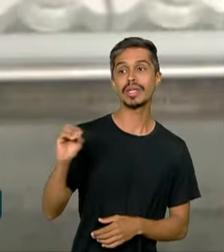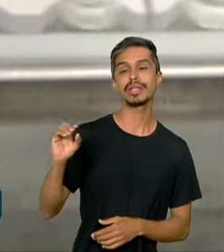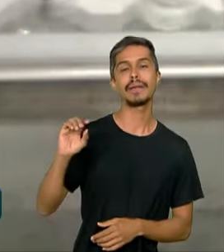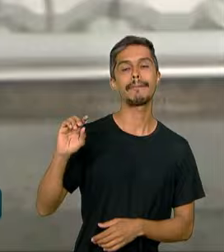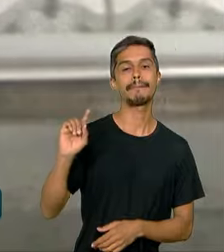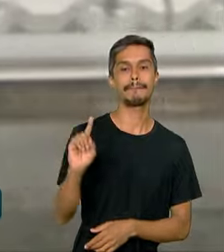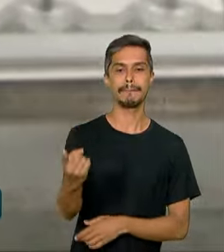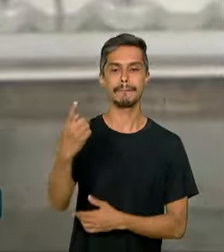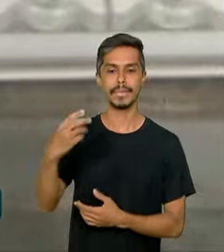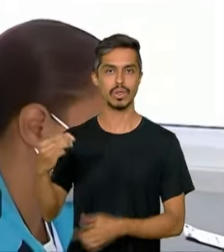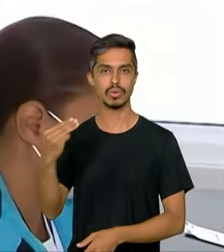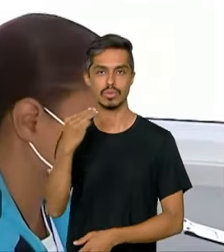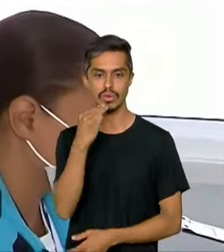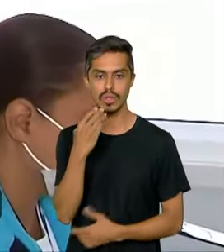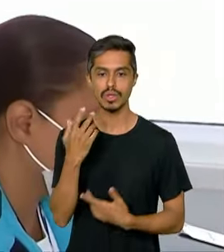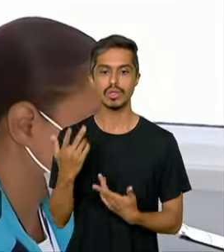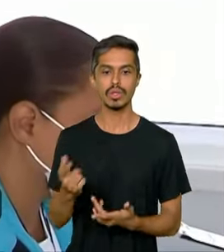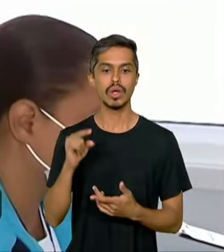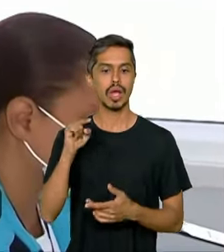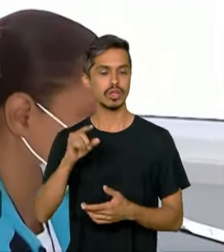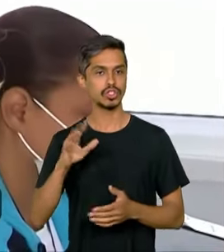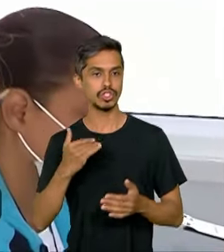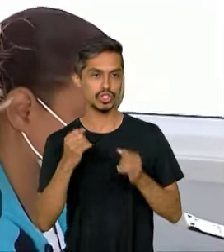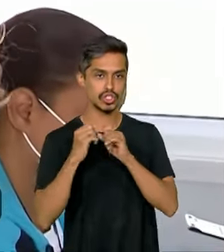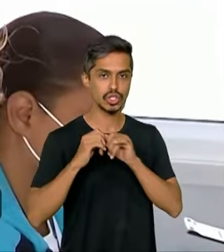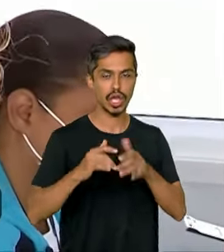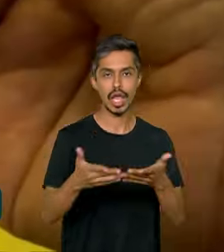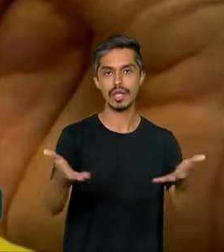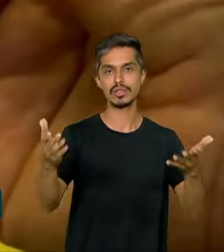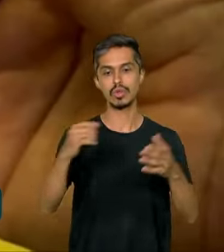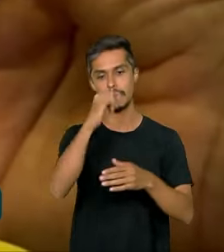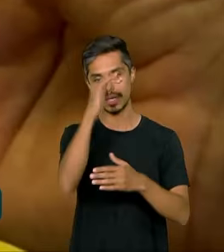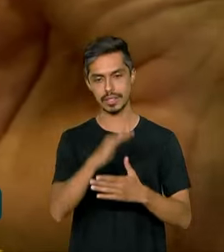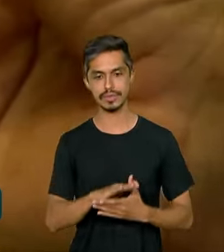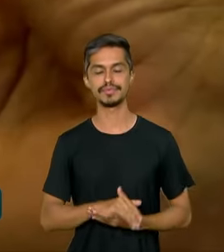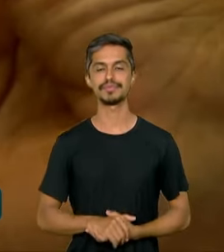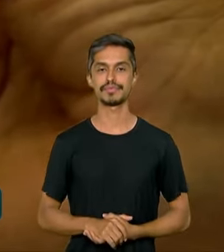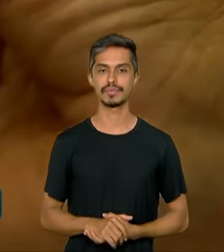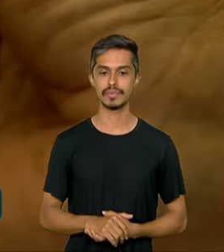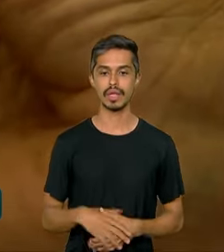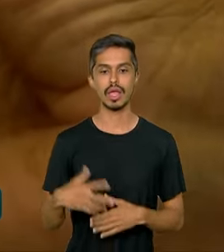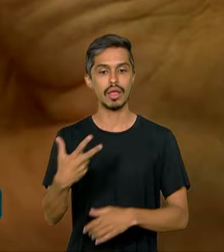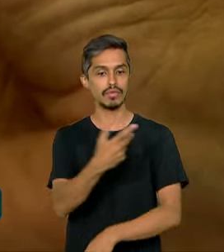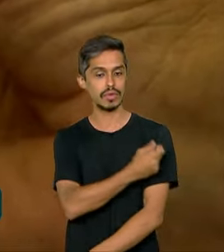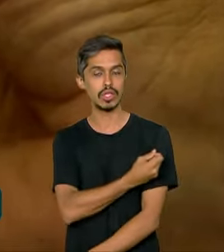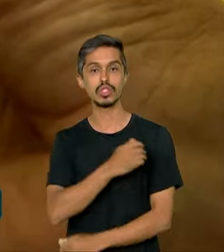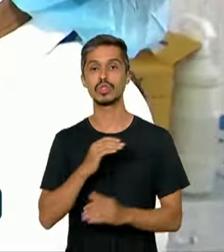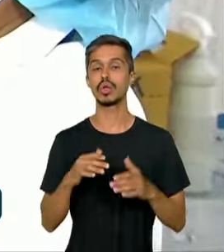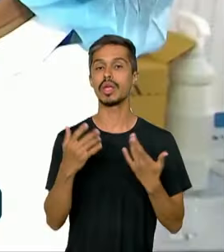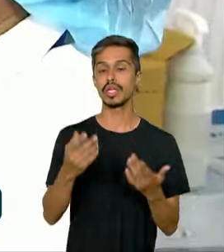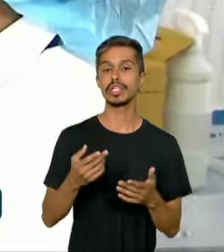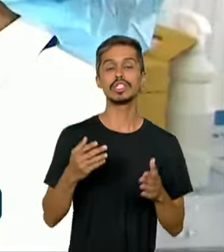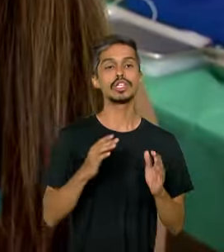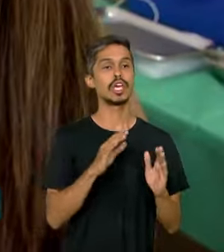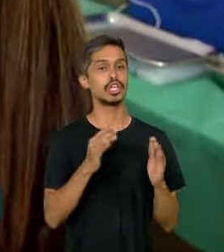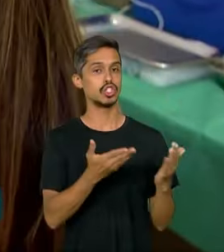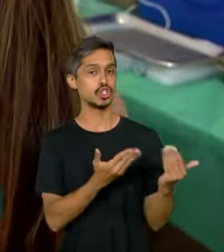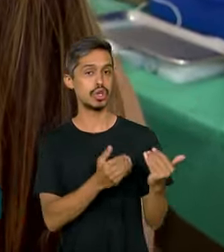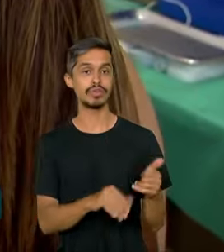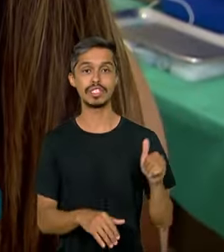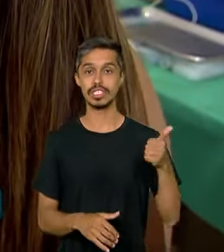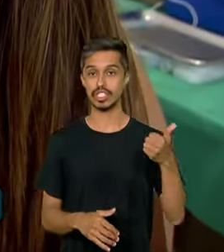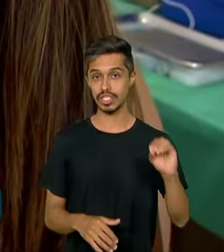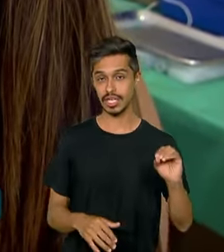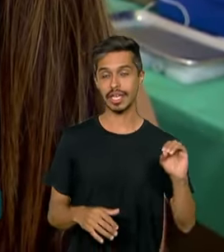dengue de um laboratório japonês já chegaram ao país. As vacinas serão aplicadas em adolescentes de